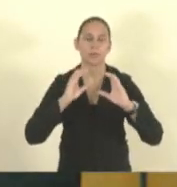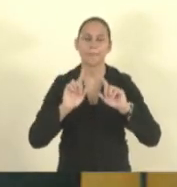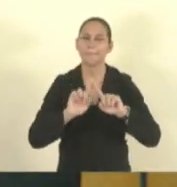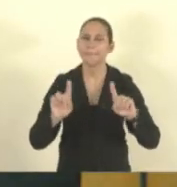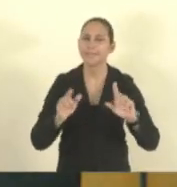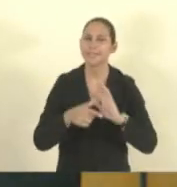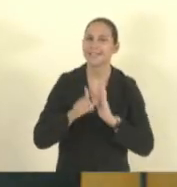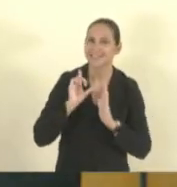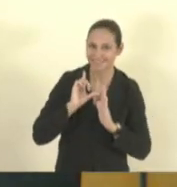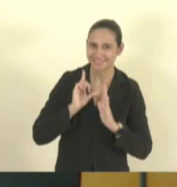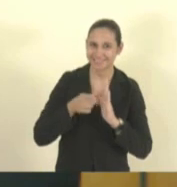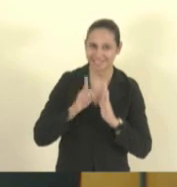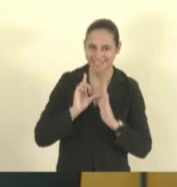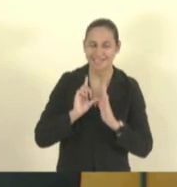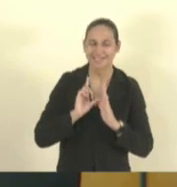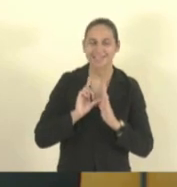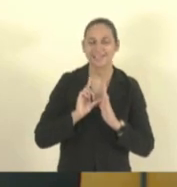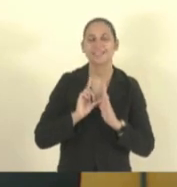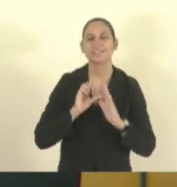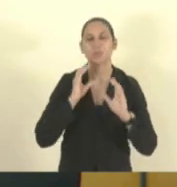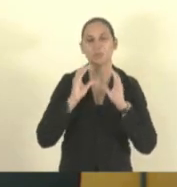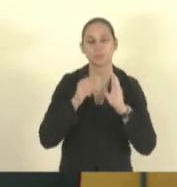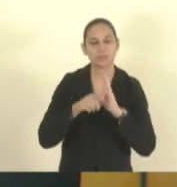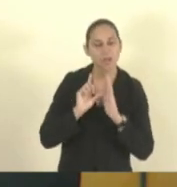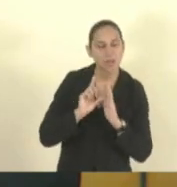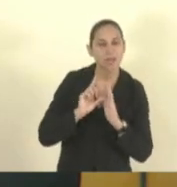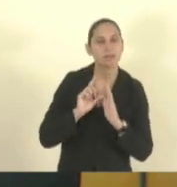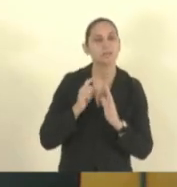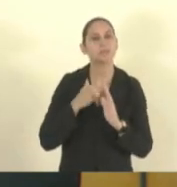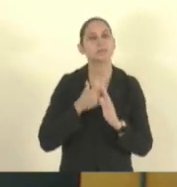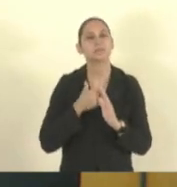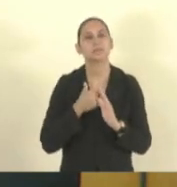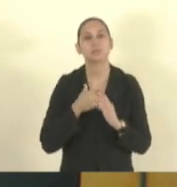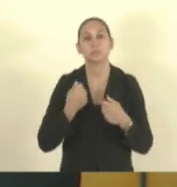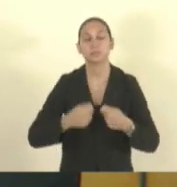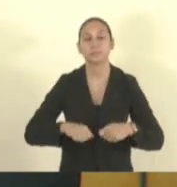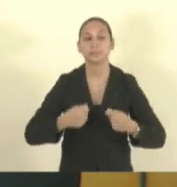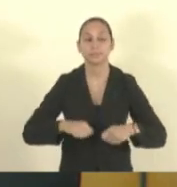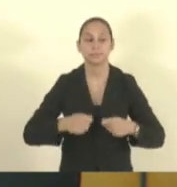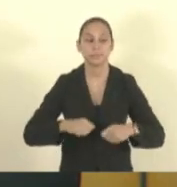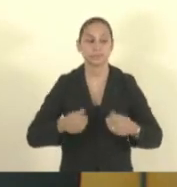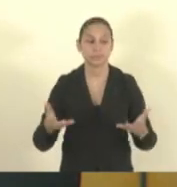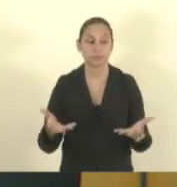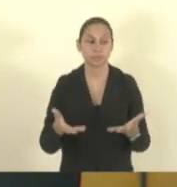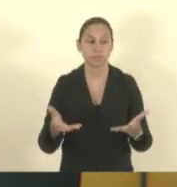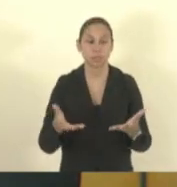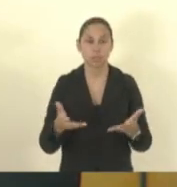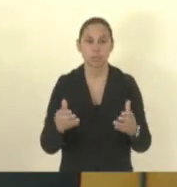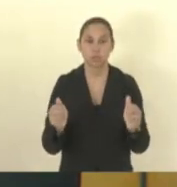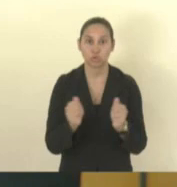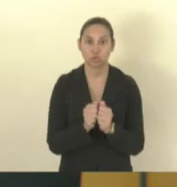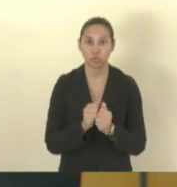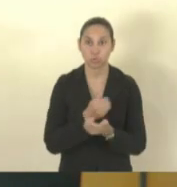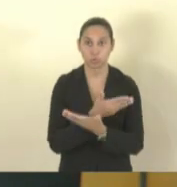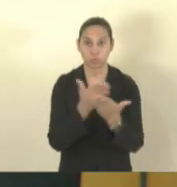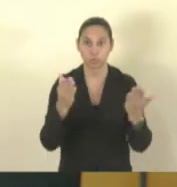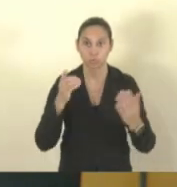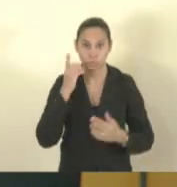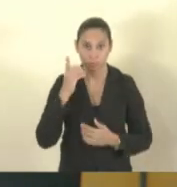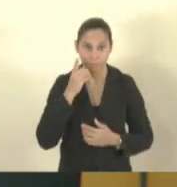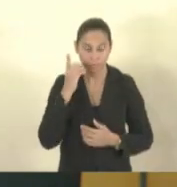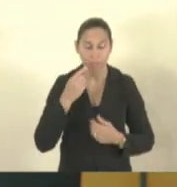Antes de passar para a fase das comunicações, eu preciso deliberar aqui com vossas excelências